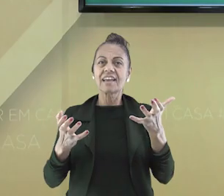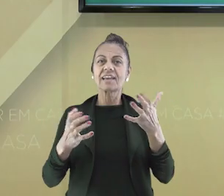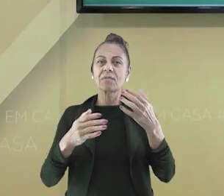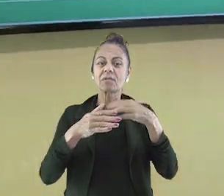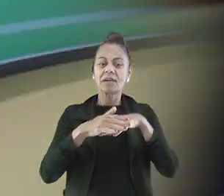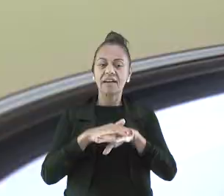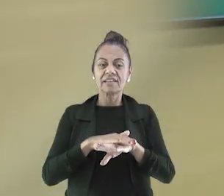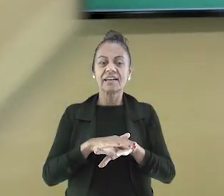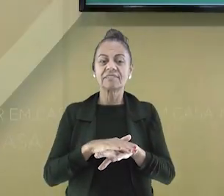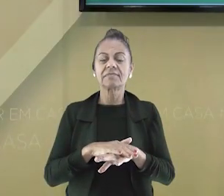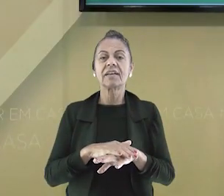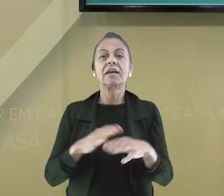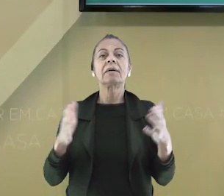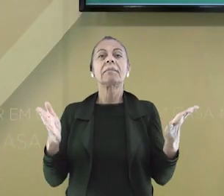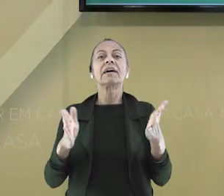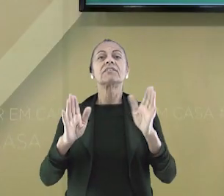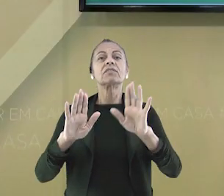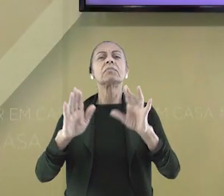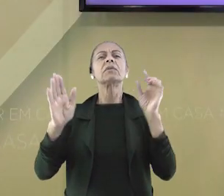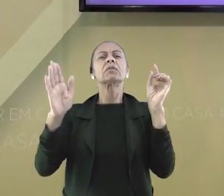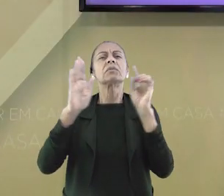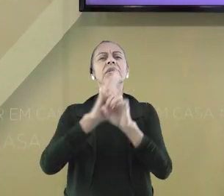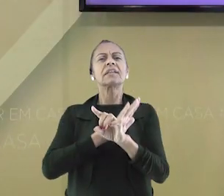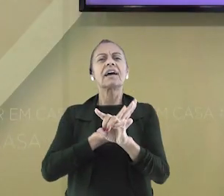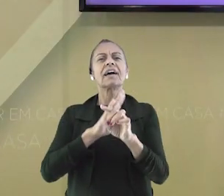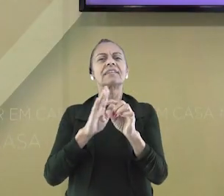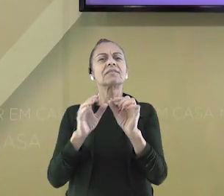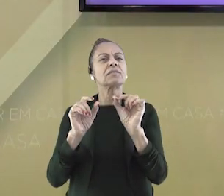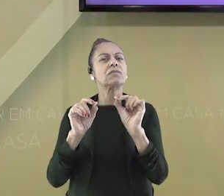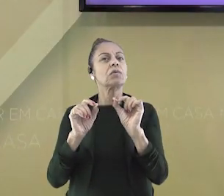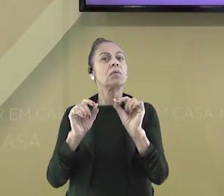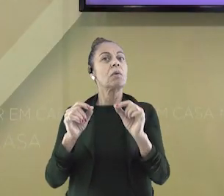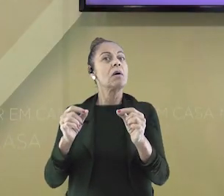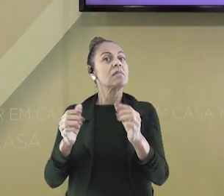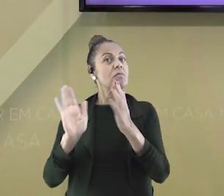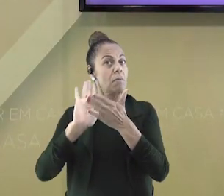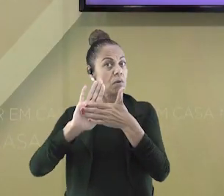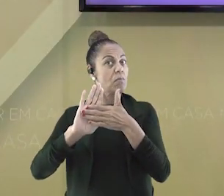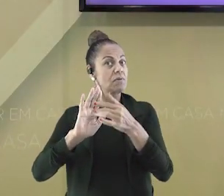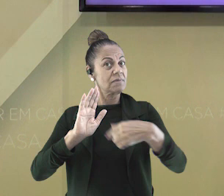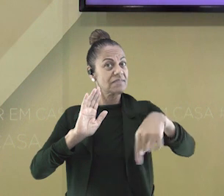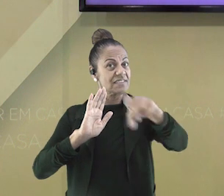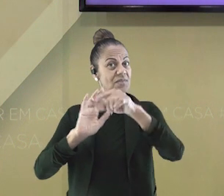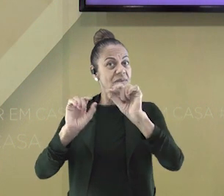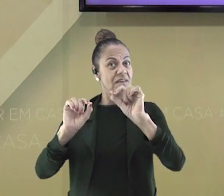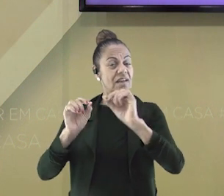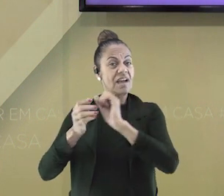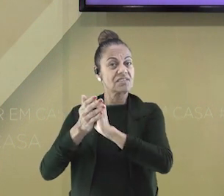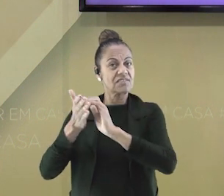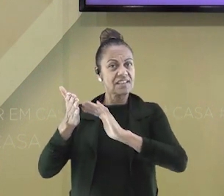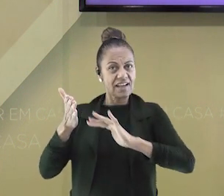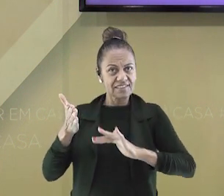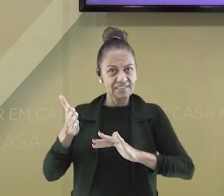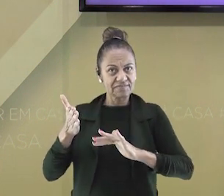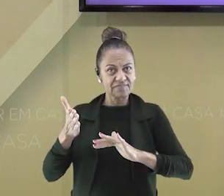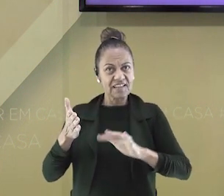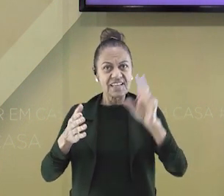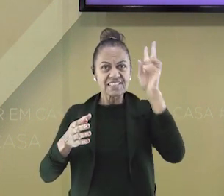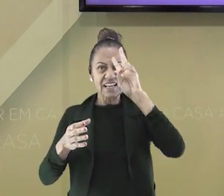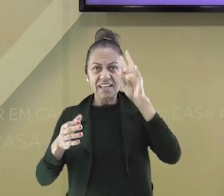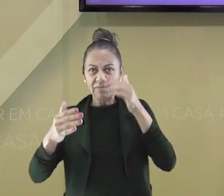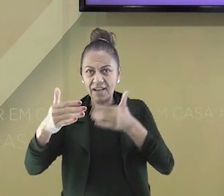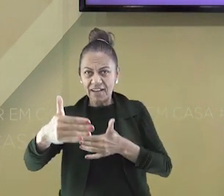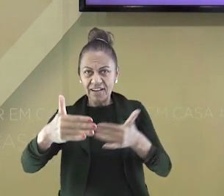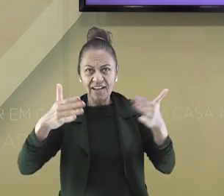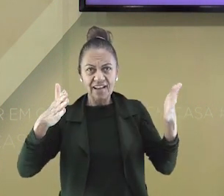manter. Ainda queremos propor uma interação com você, fazendo uma atividade. Lembra da história